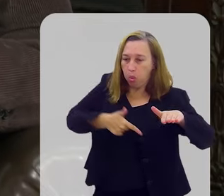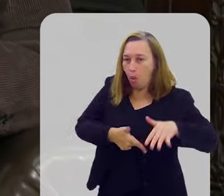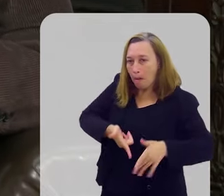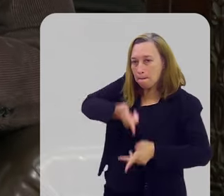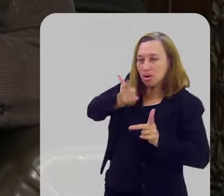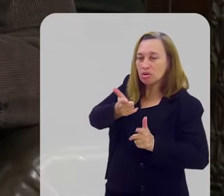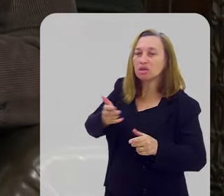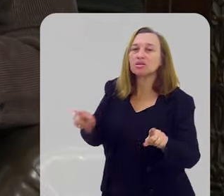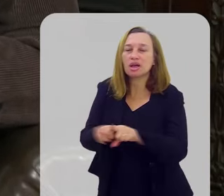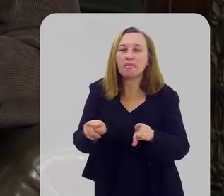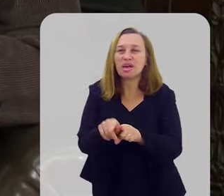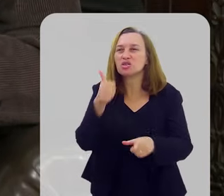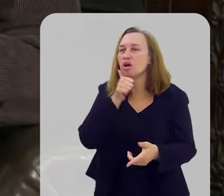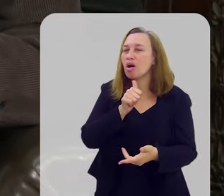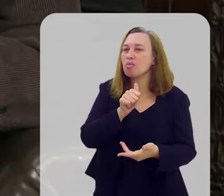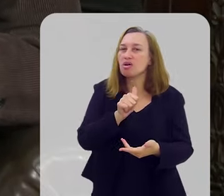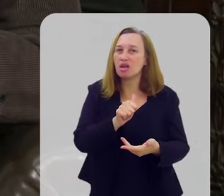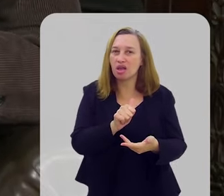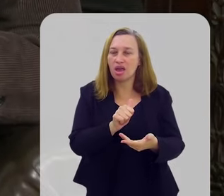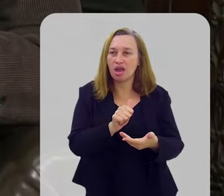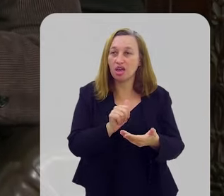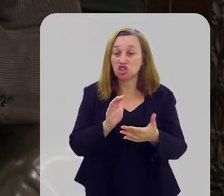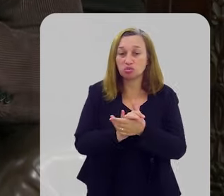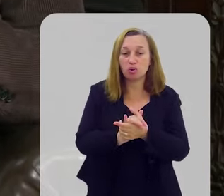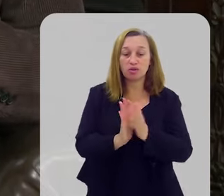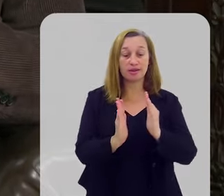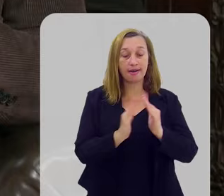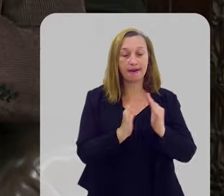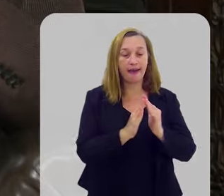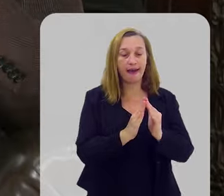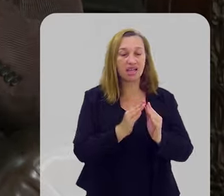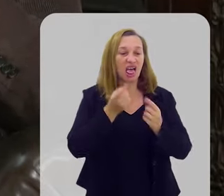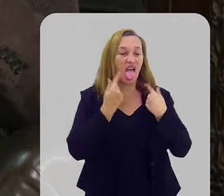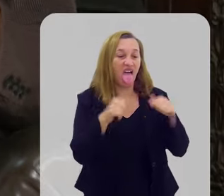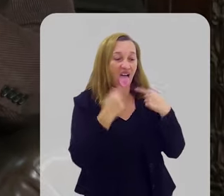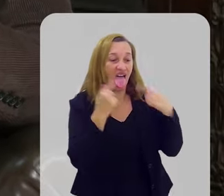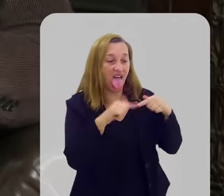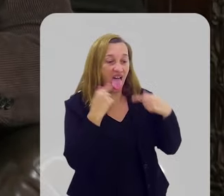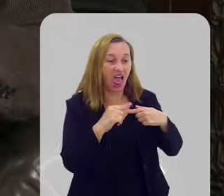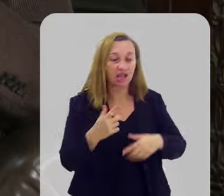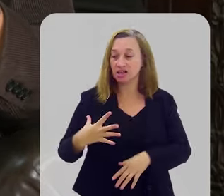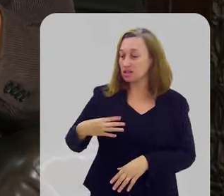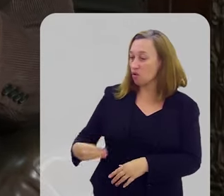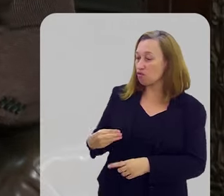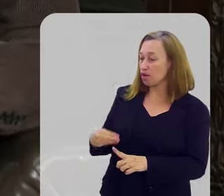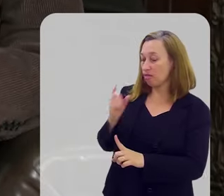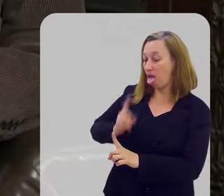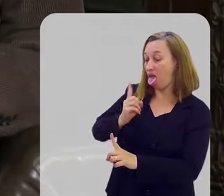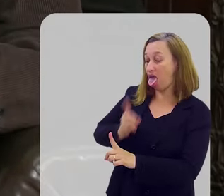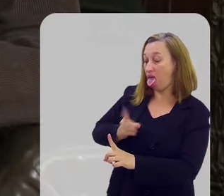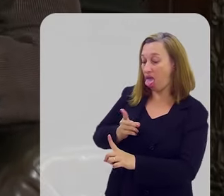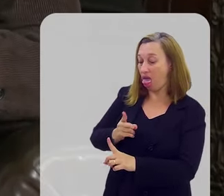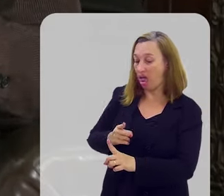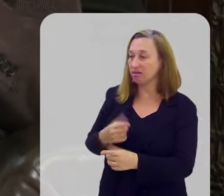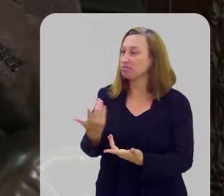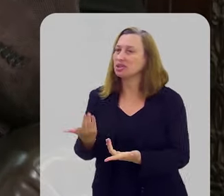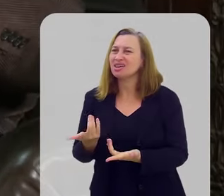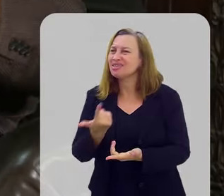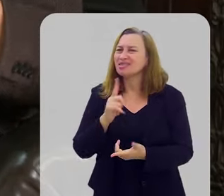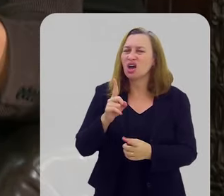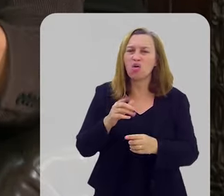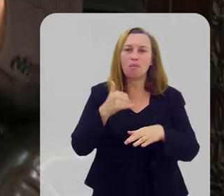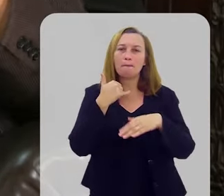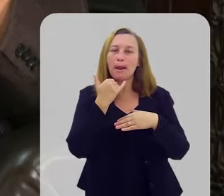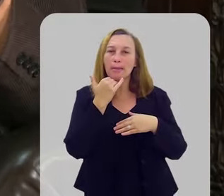dentro de casa que você grita sem paciência. É o seu filho que você não compreende, não senta com ele e não bate um papo.